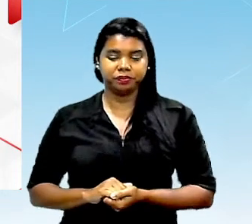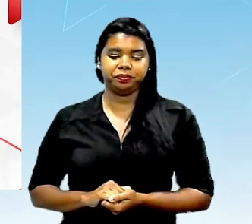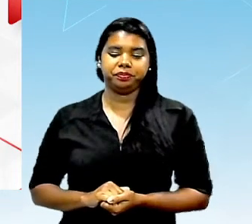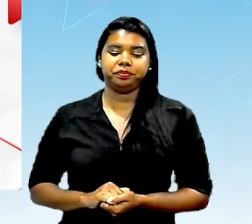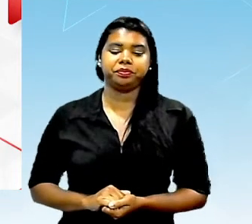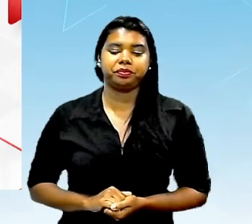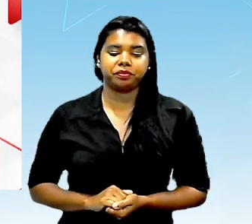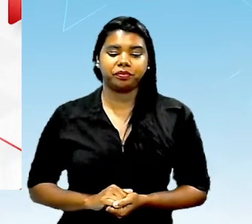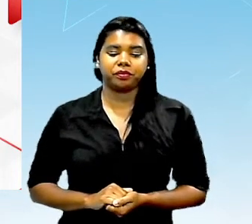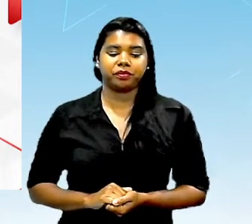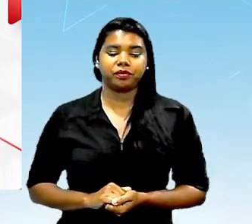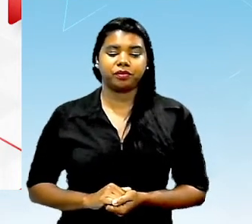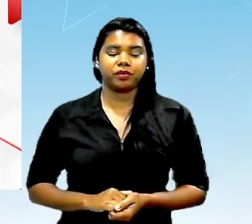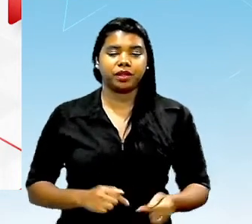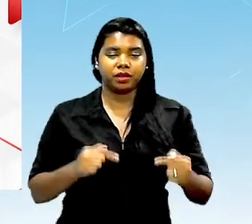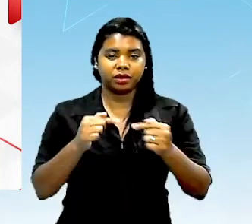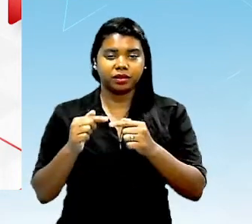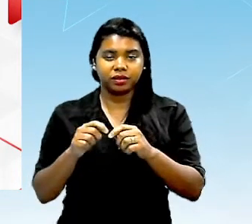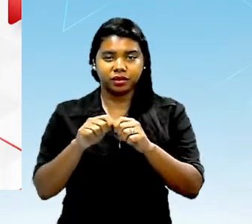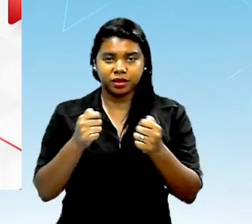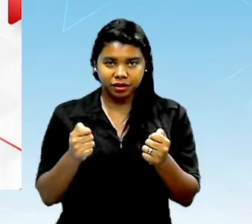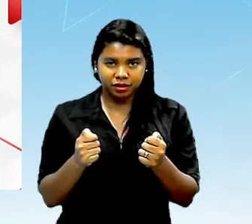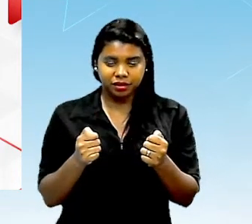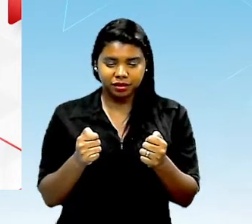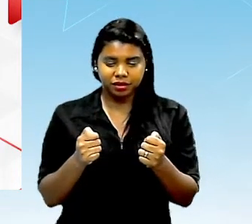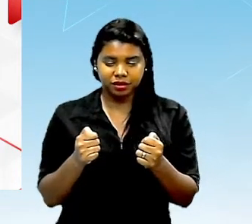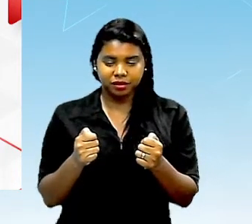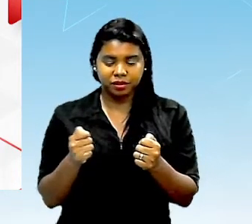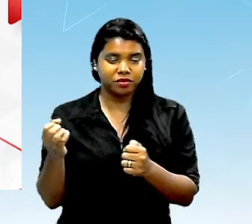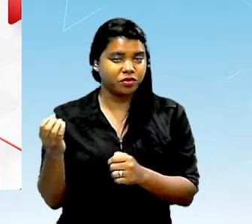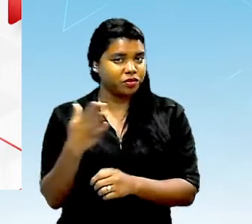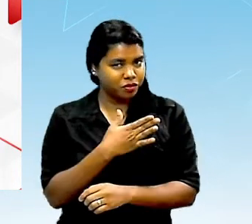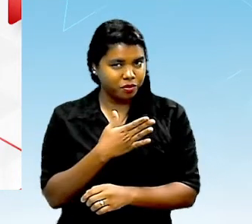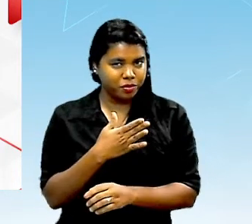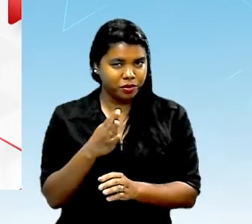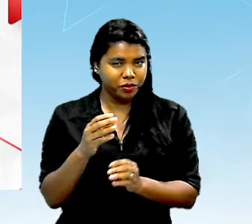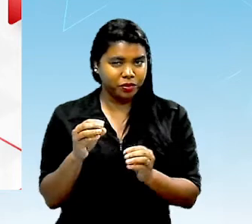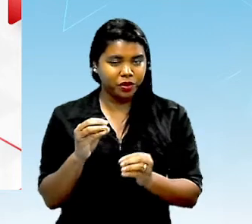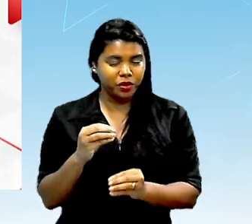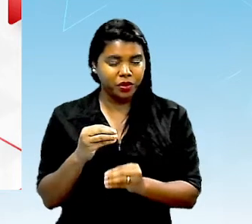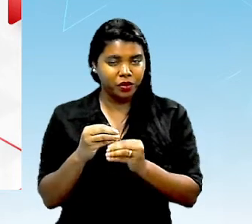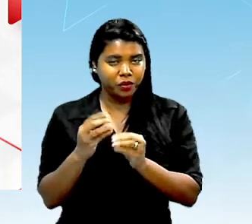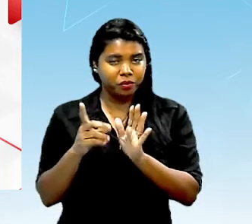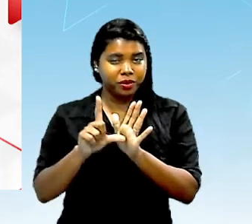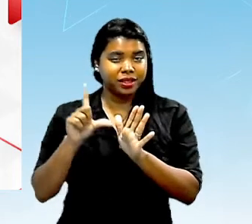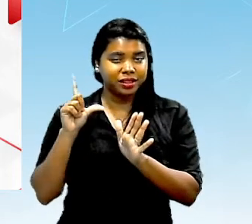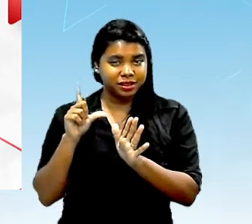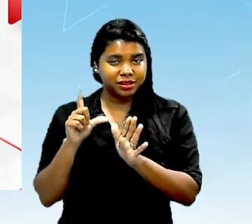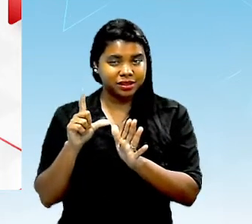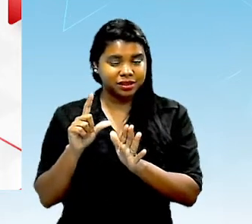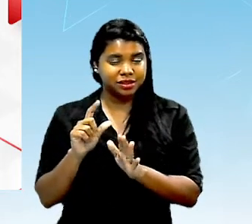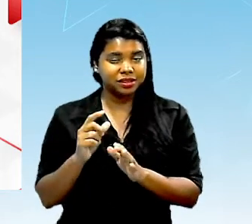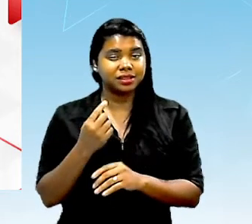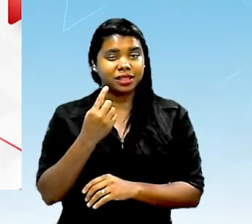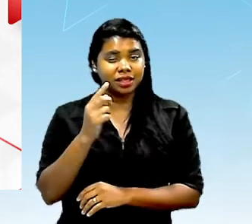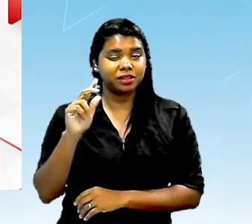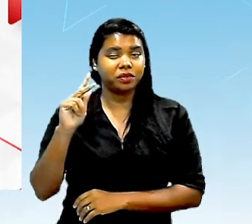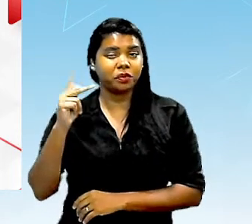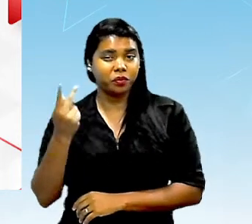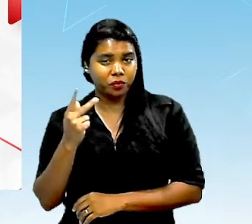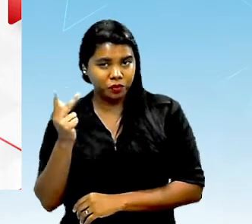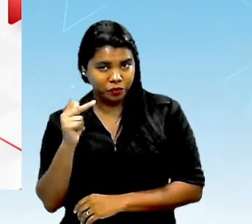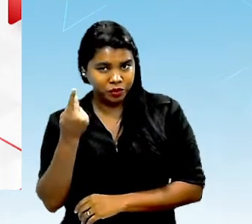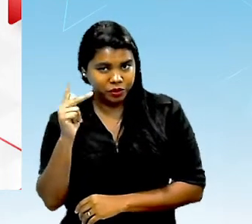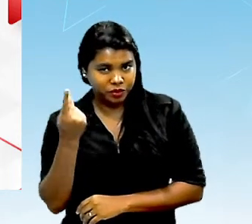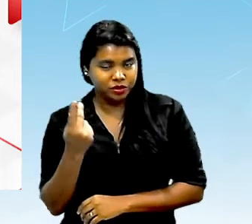ao quebrar essa ligação eu formo novas ligações que se antes era de um hidrogênio com outro agora passa